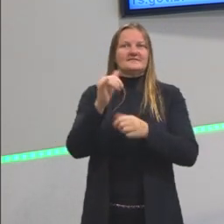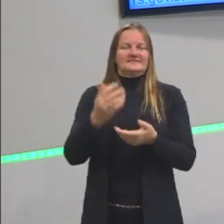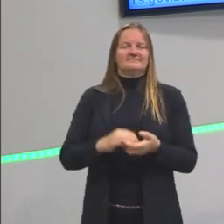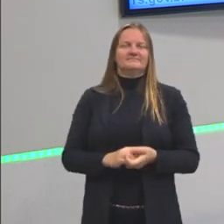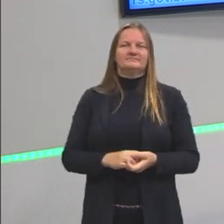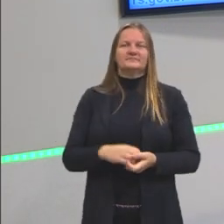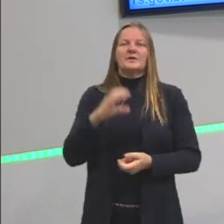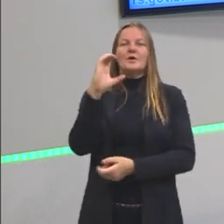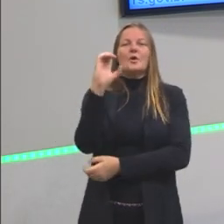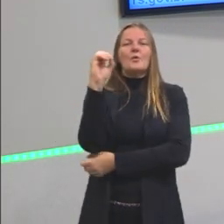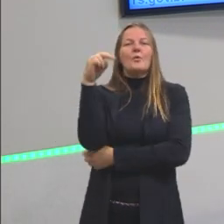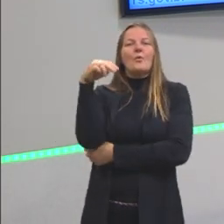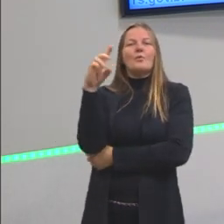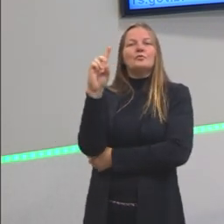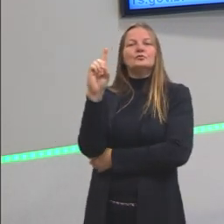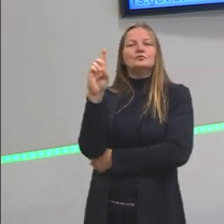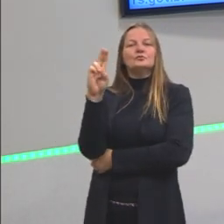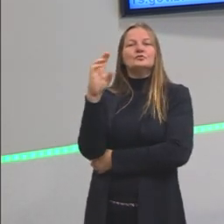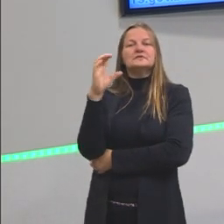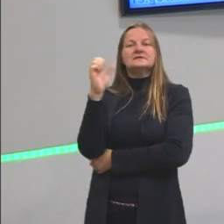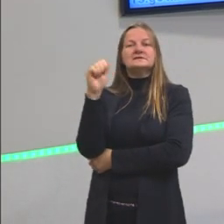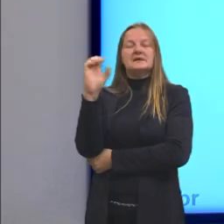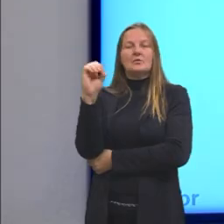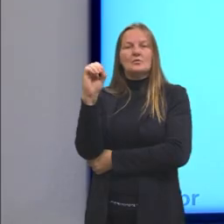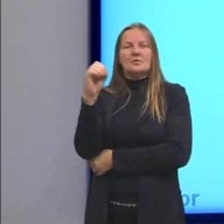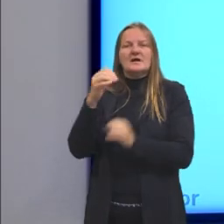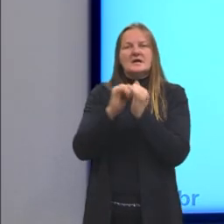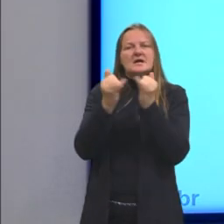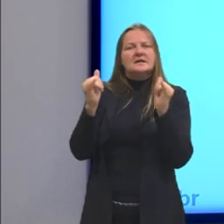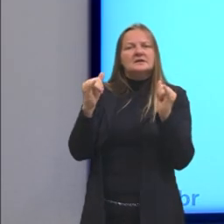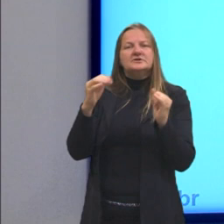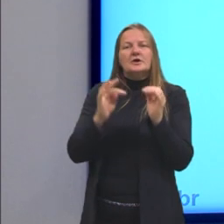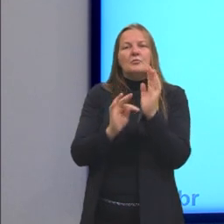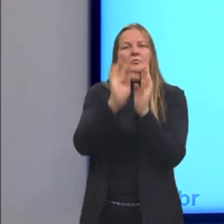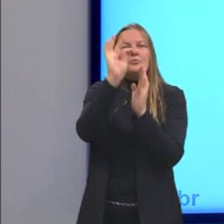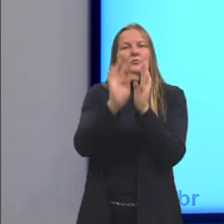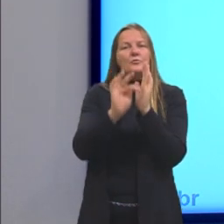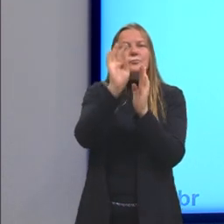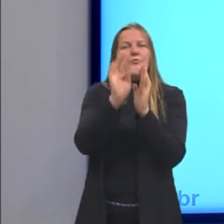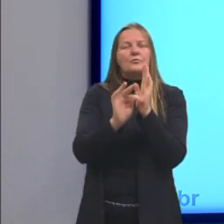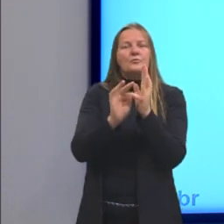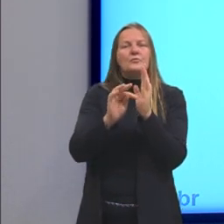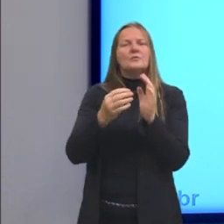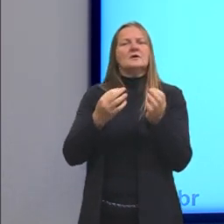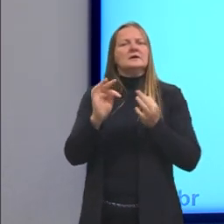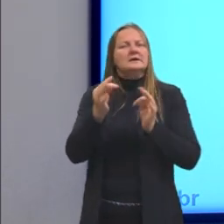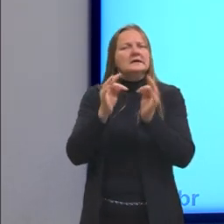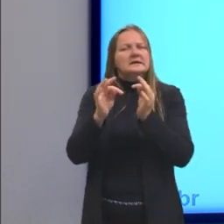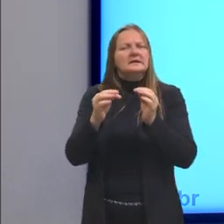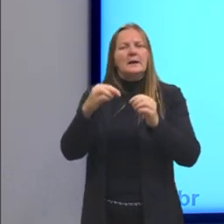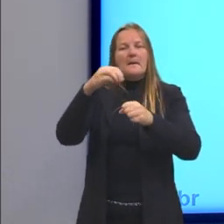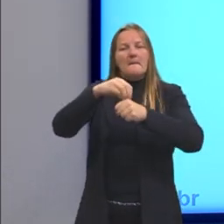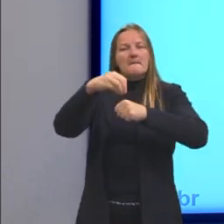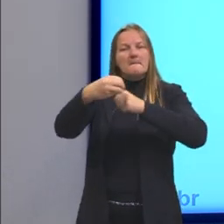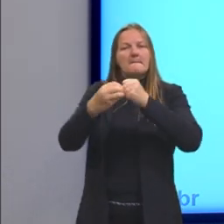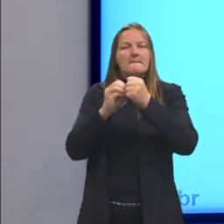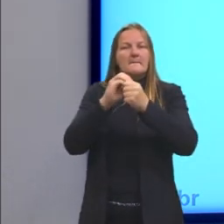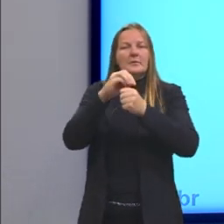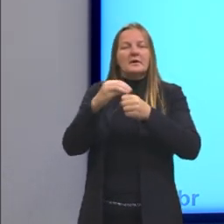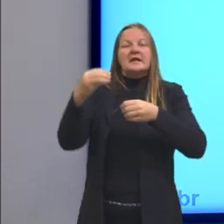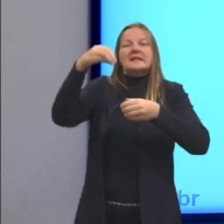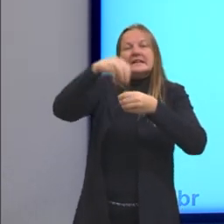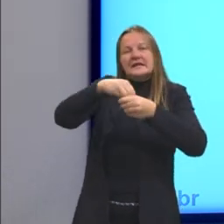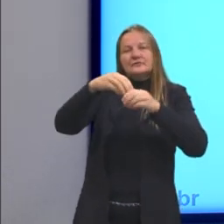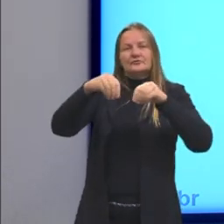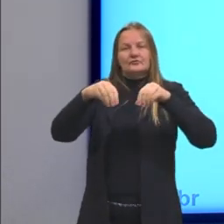condução é a transferência de energia térmica pelas colisões eletrônicas e moleculares no interior da